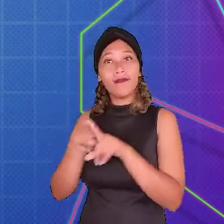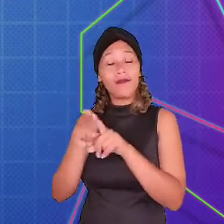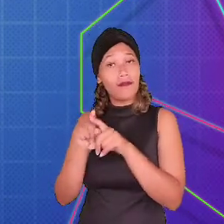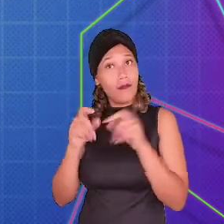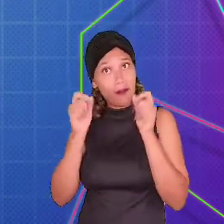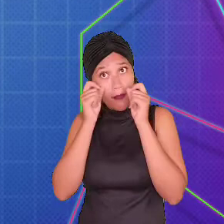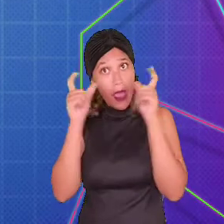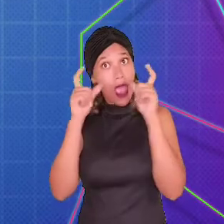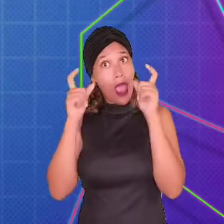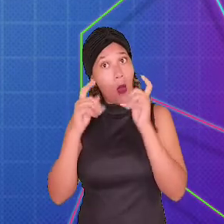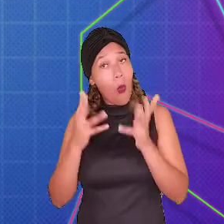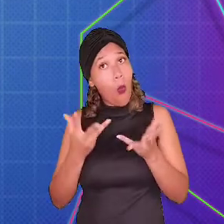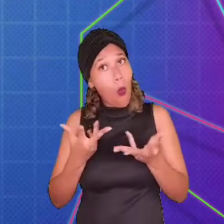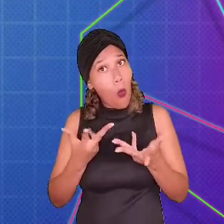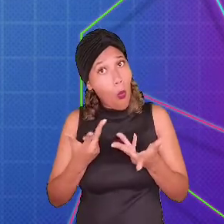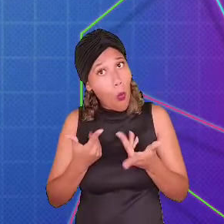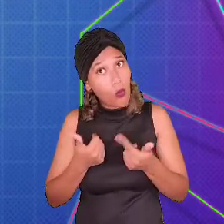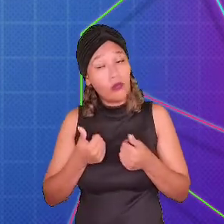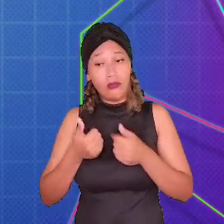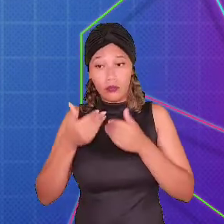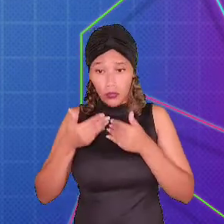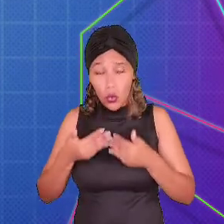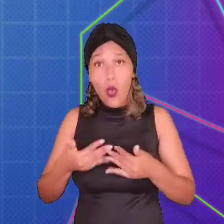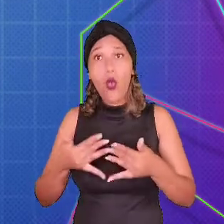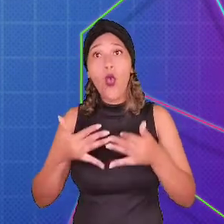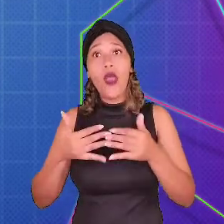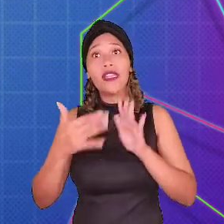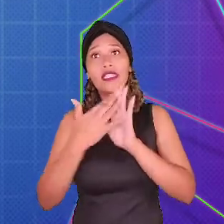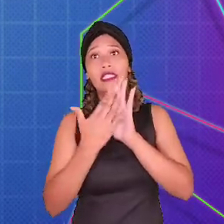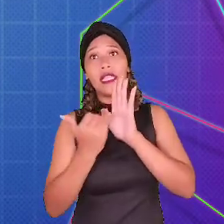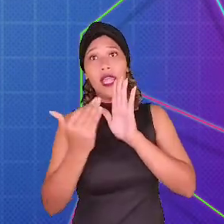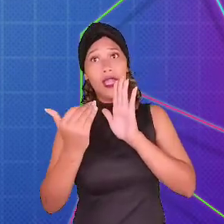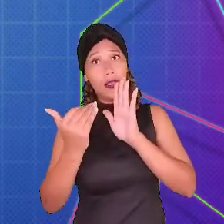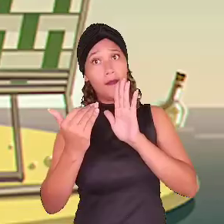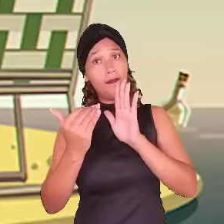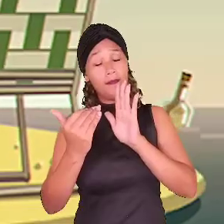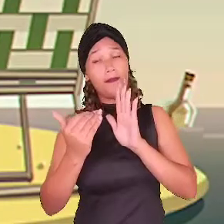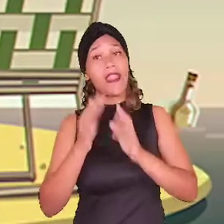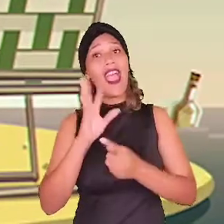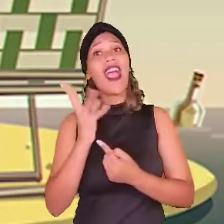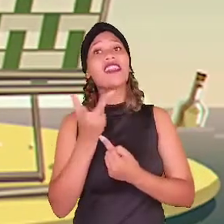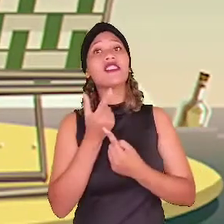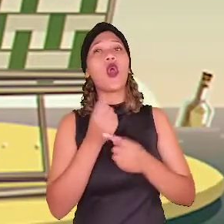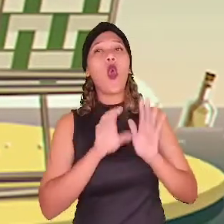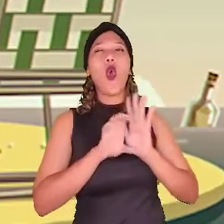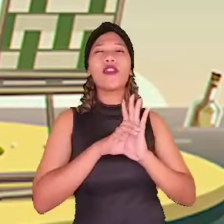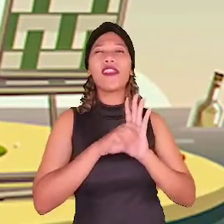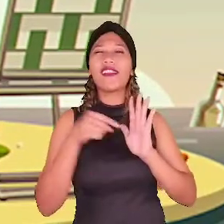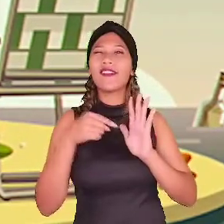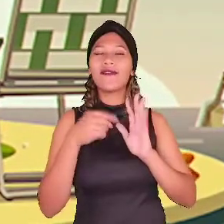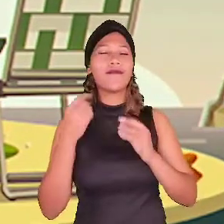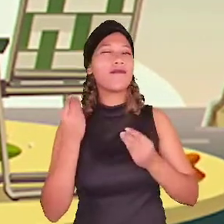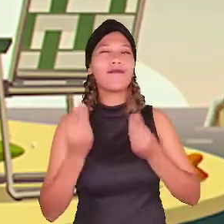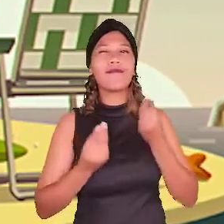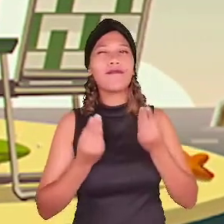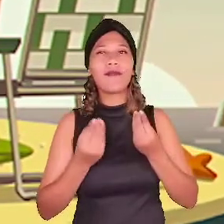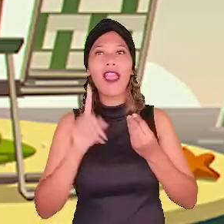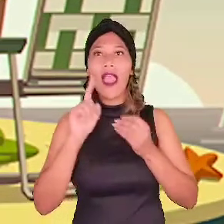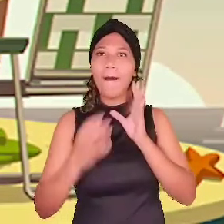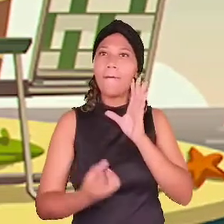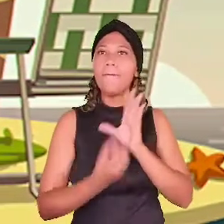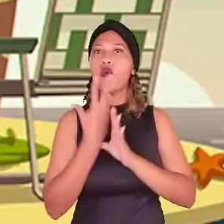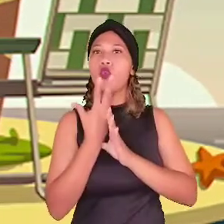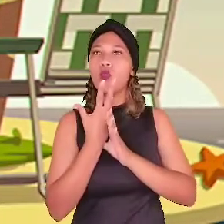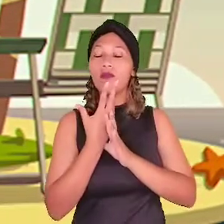precisam estar atentos à qualidade, continuidade e estética do jogo. Os artistas de conceito, conhecidos como